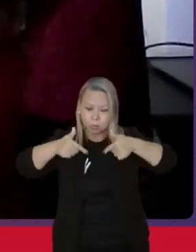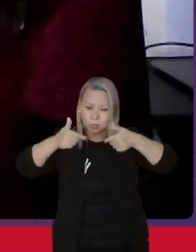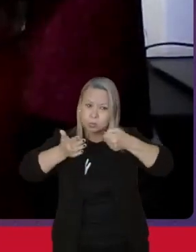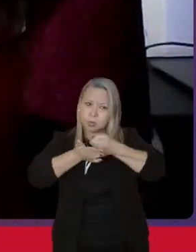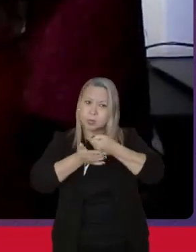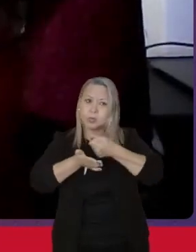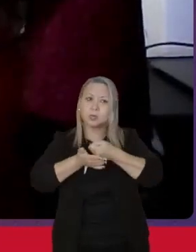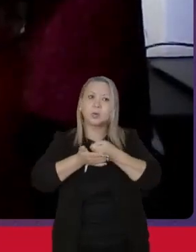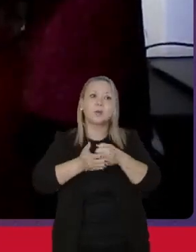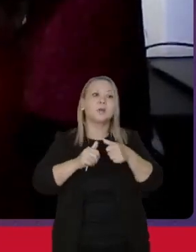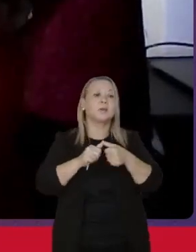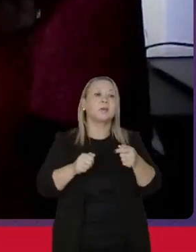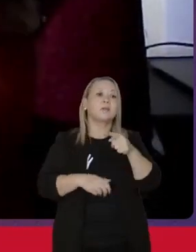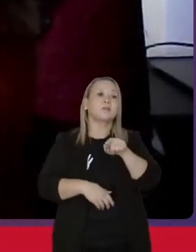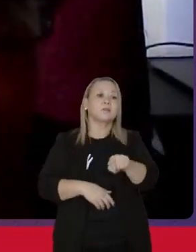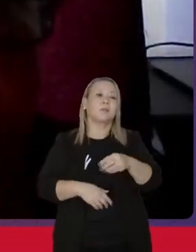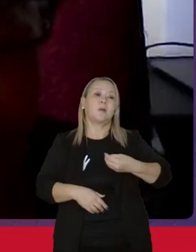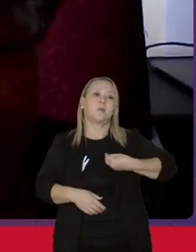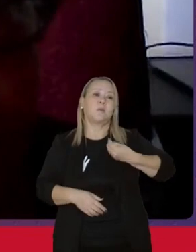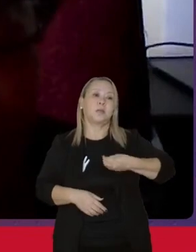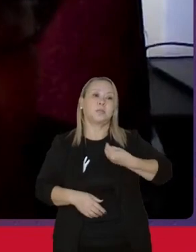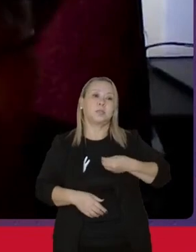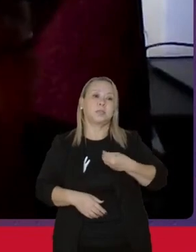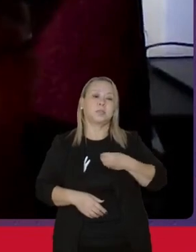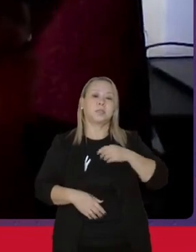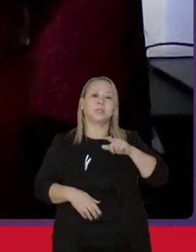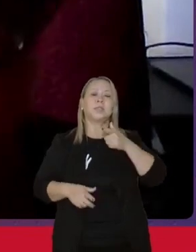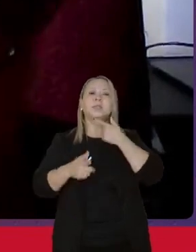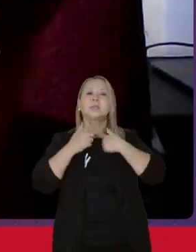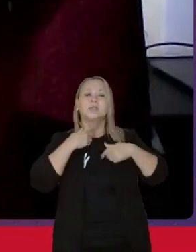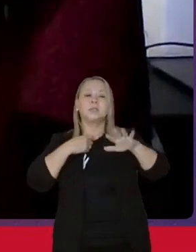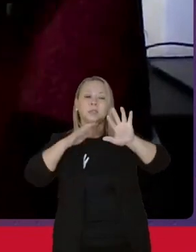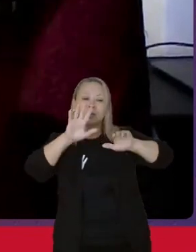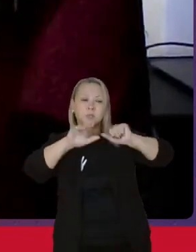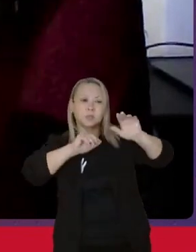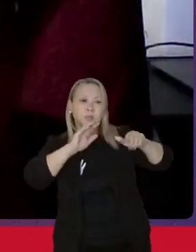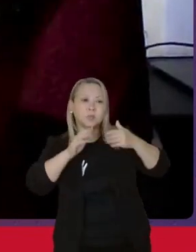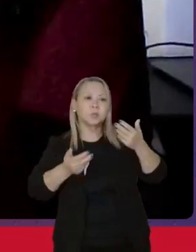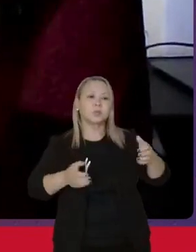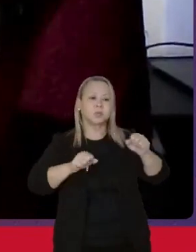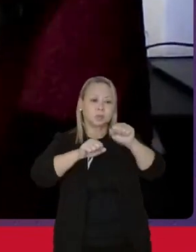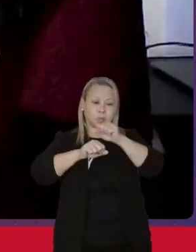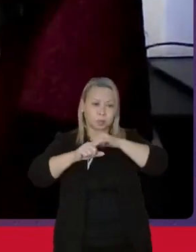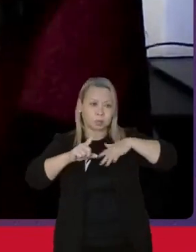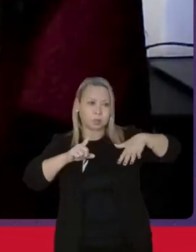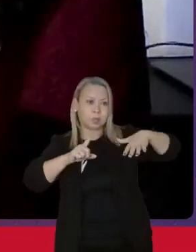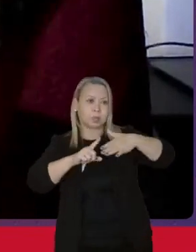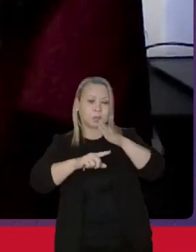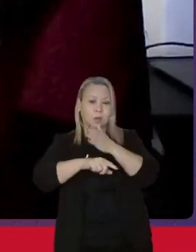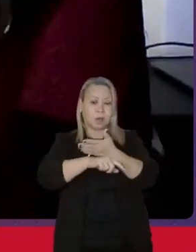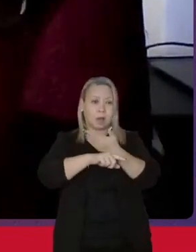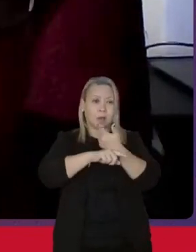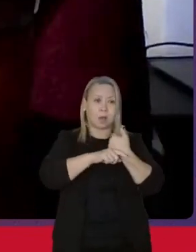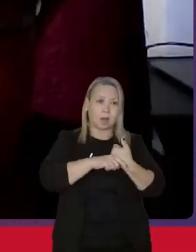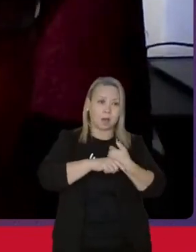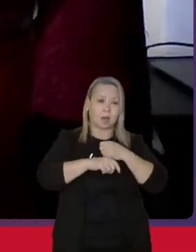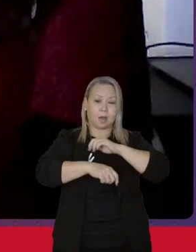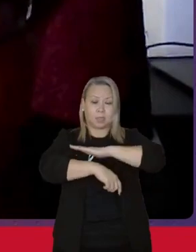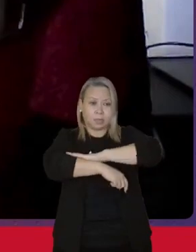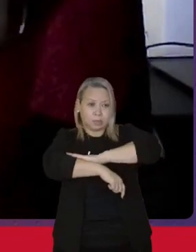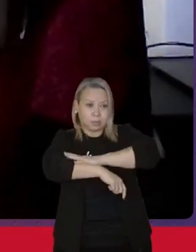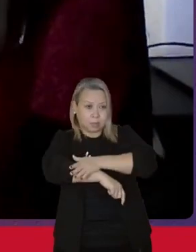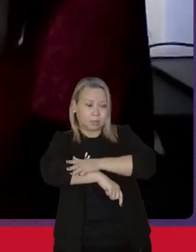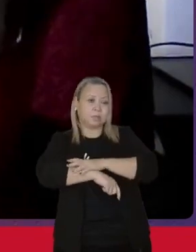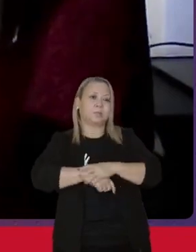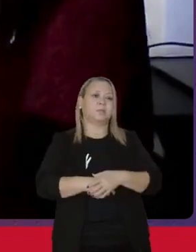na busca de uma sociedade antirracista, na busca